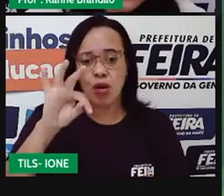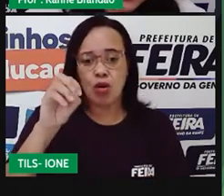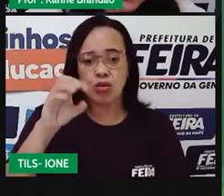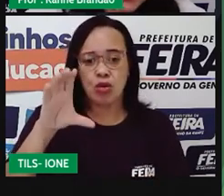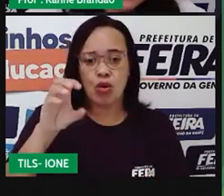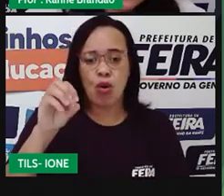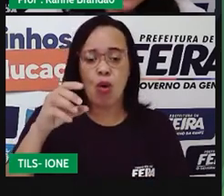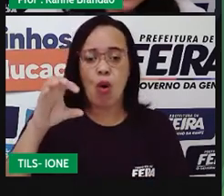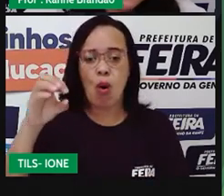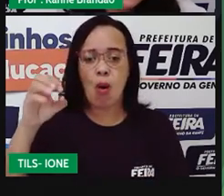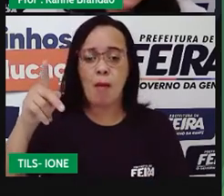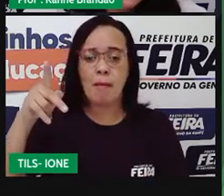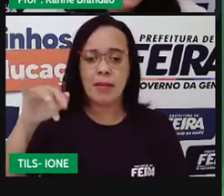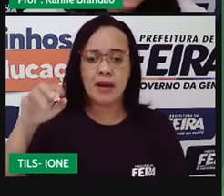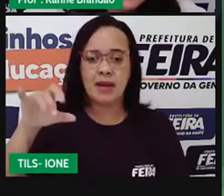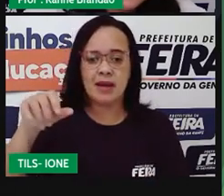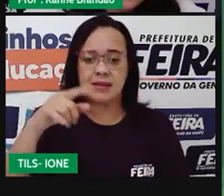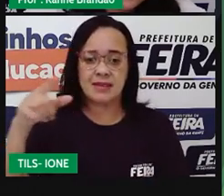bem esse vídeo, hein?